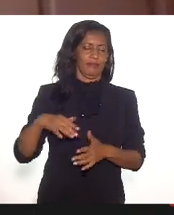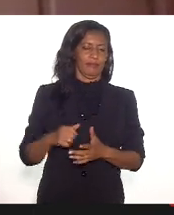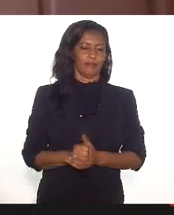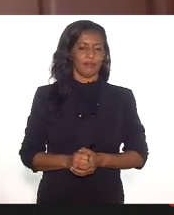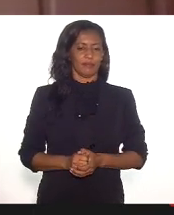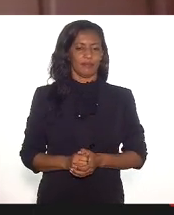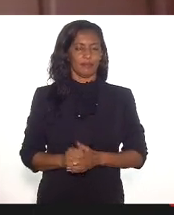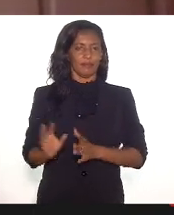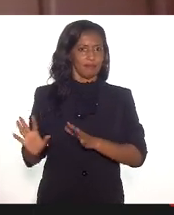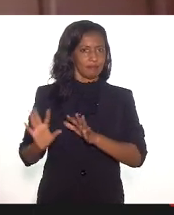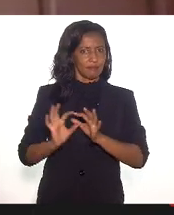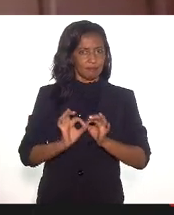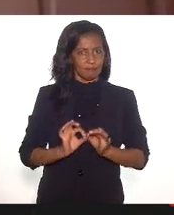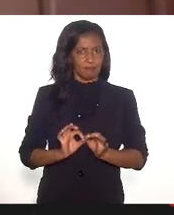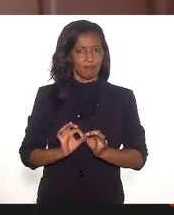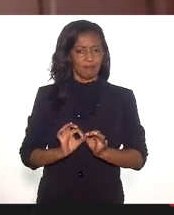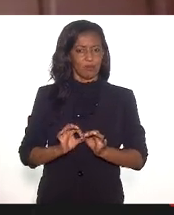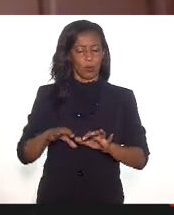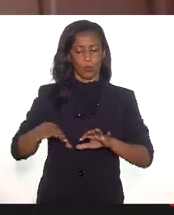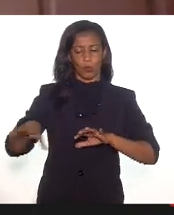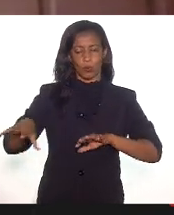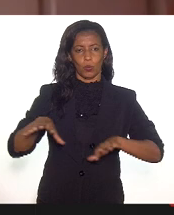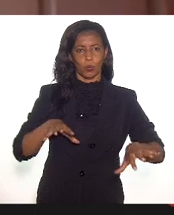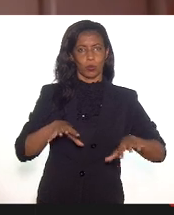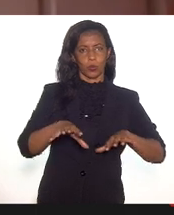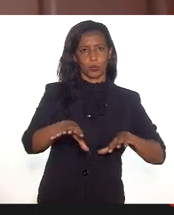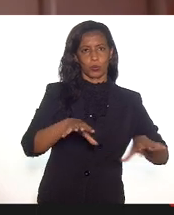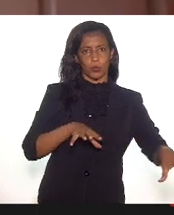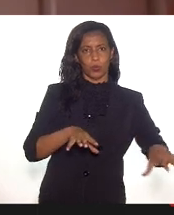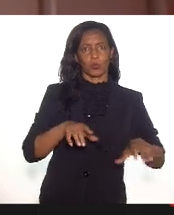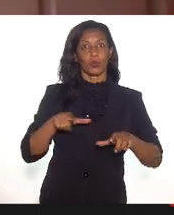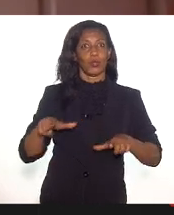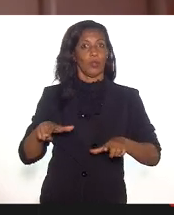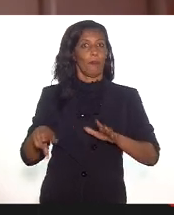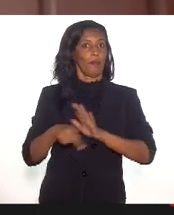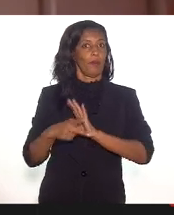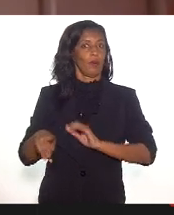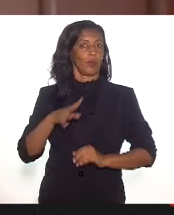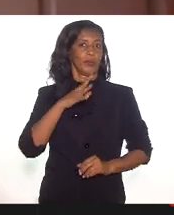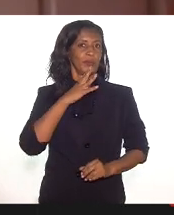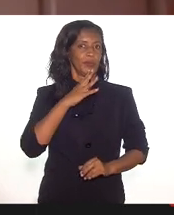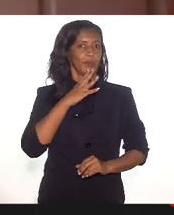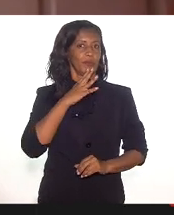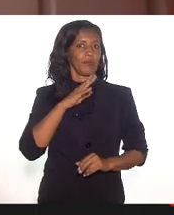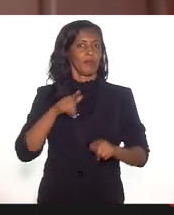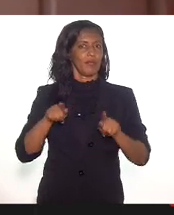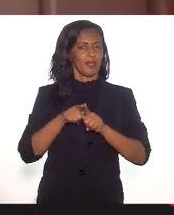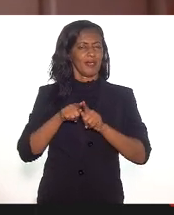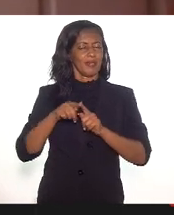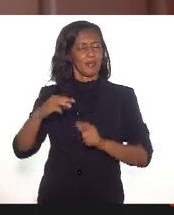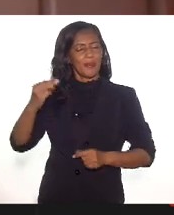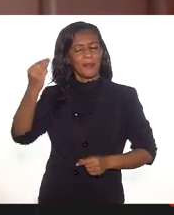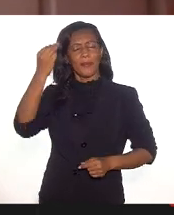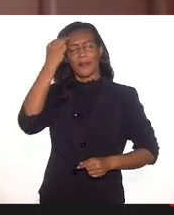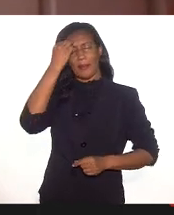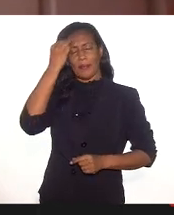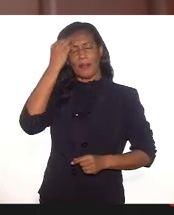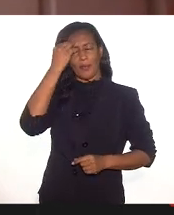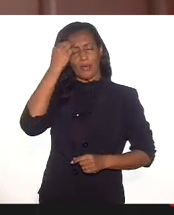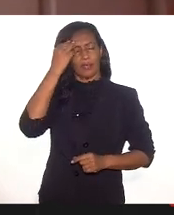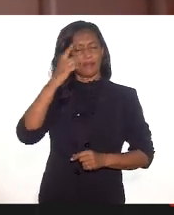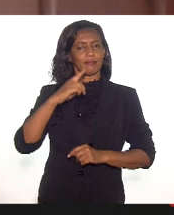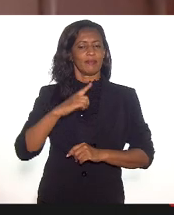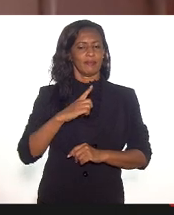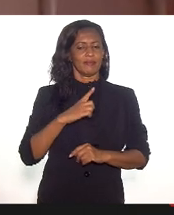consolidação dos espaços de aquisição de conhecimento e dos espaços de memória. Eu,